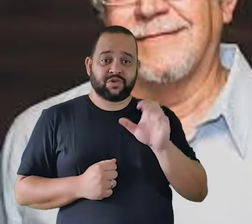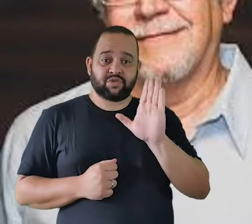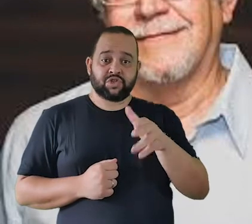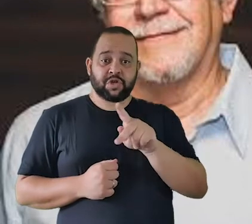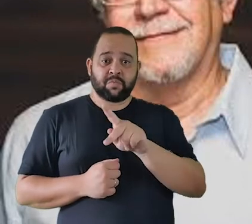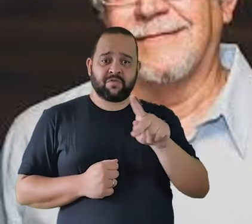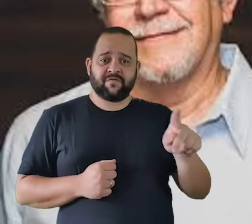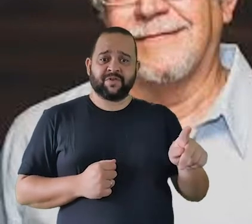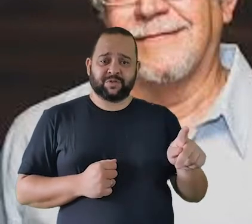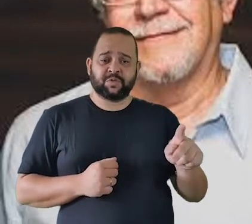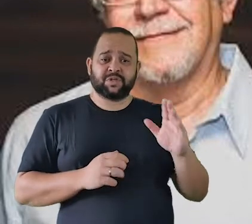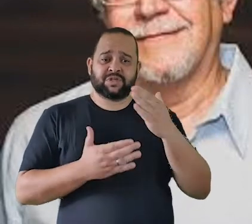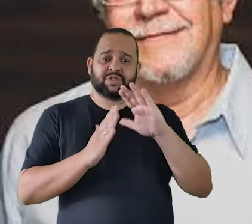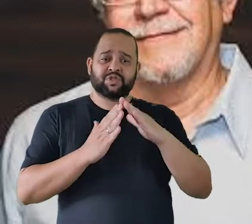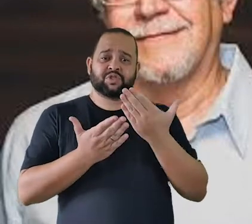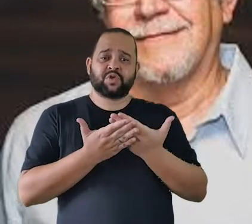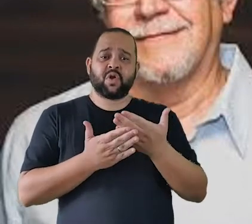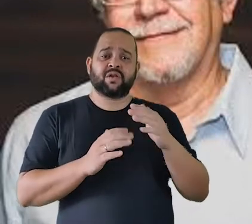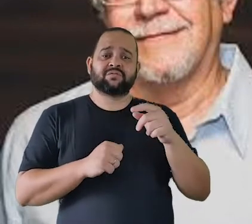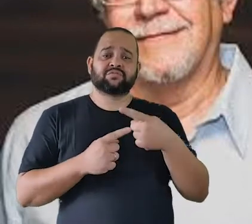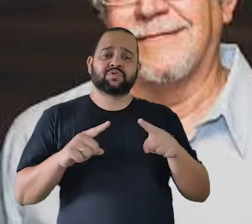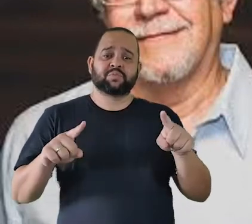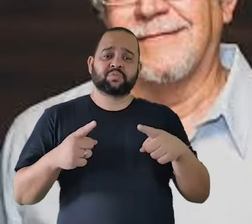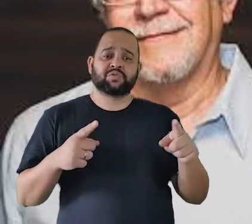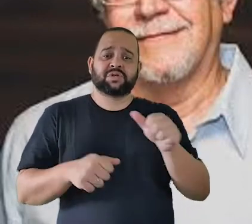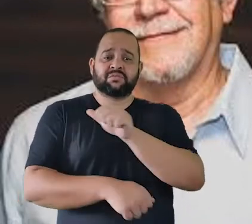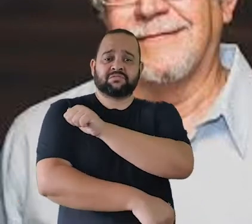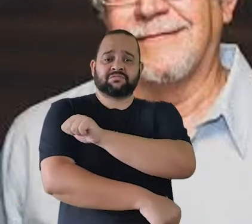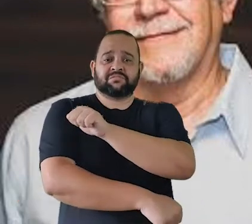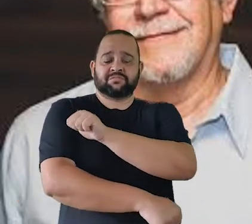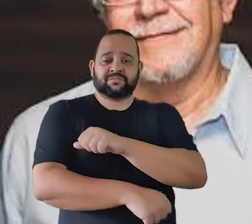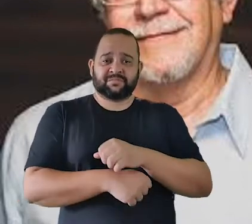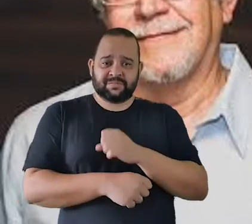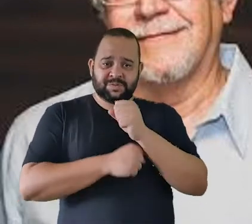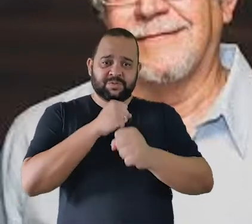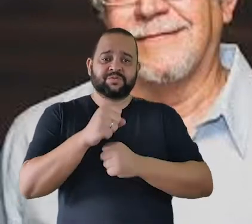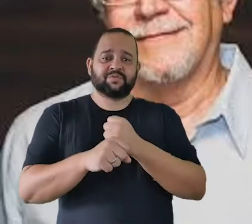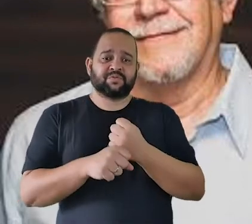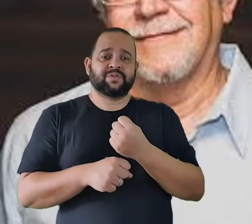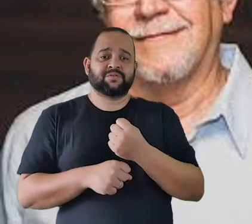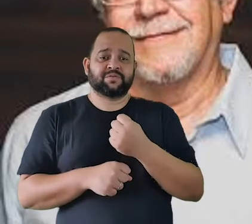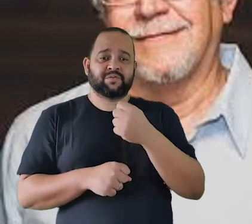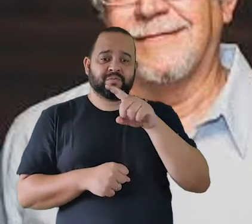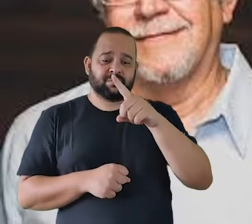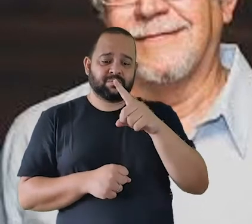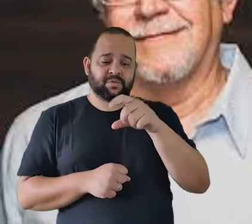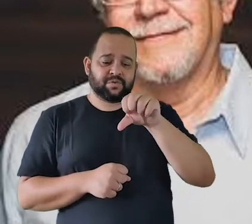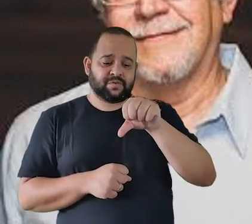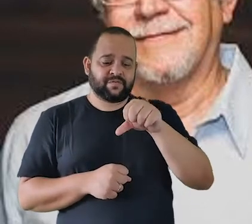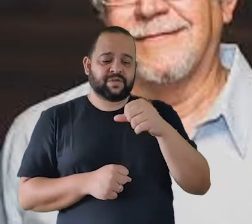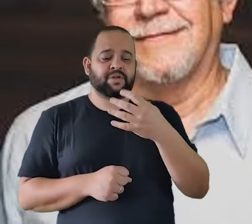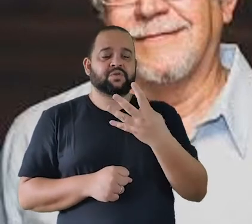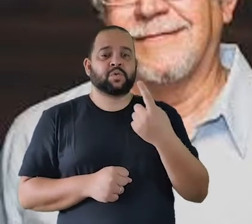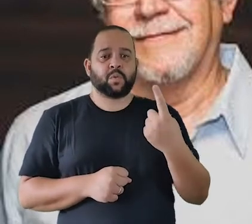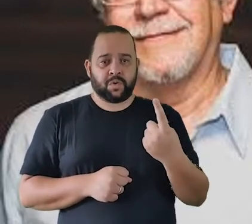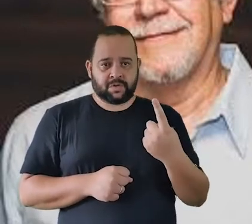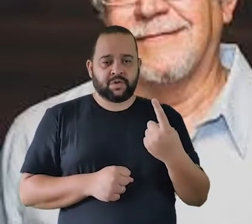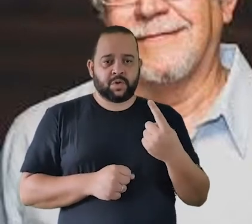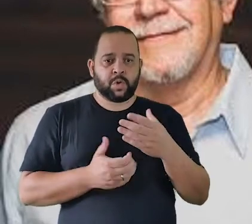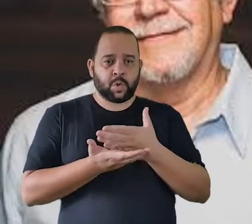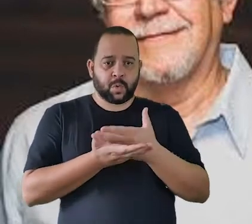do Rio de Janeiro. Em 1941, ele começou a estudar com o Hans-Joachim